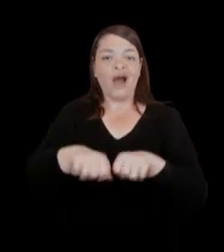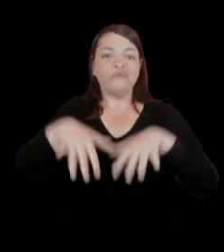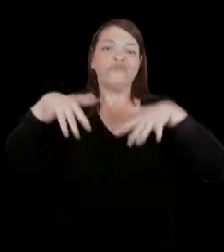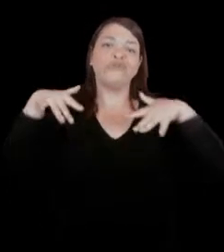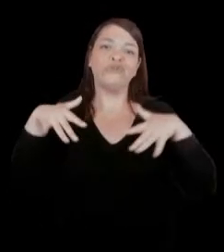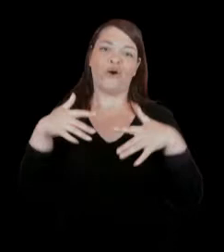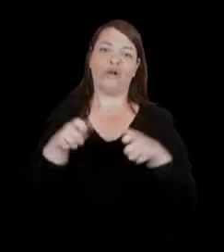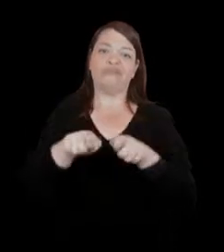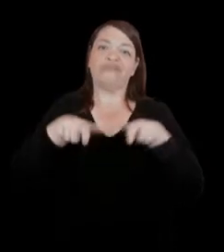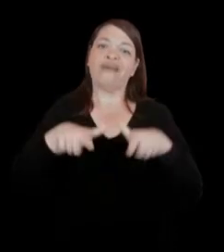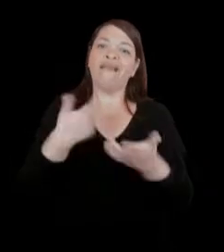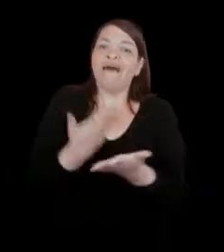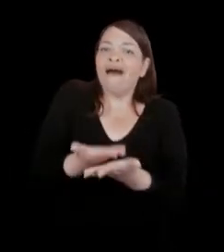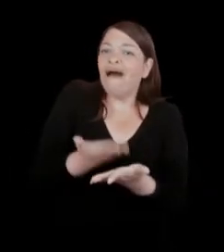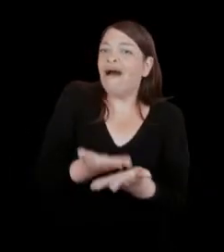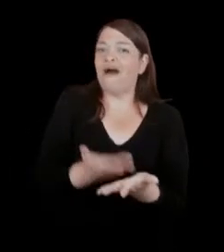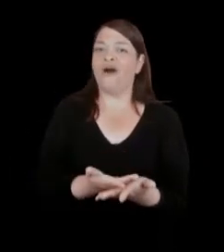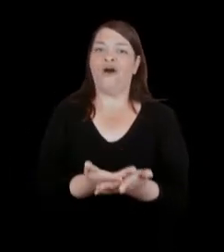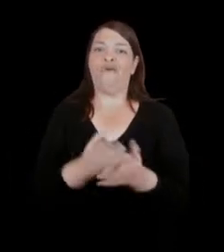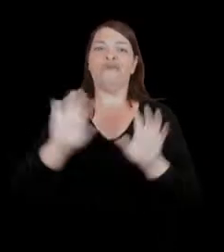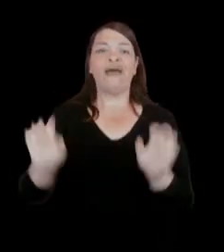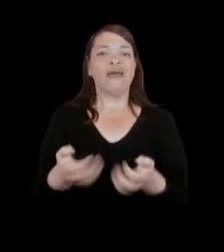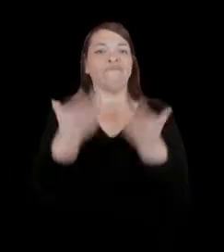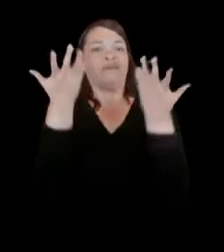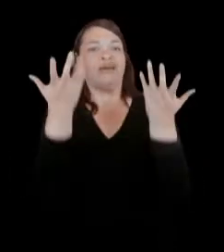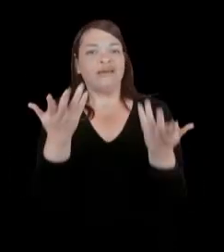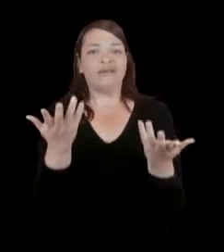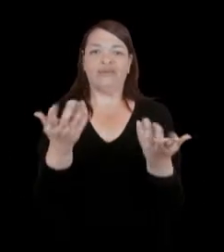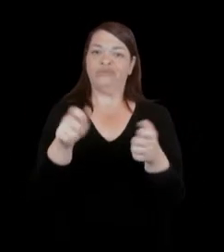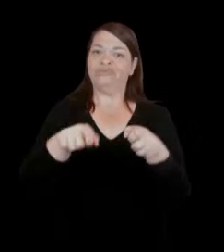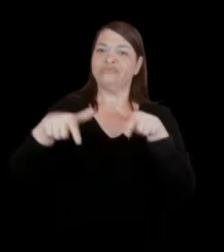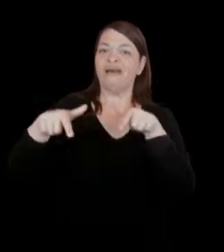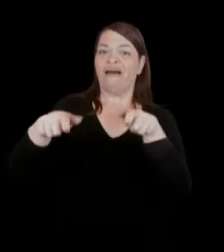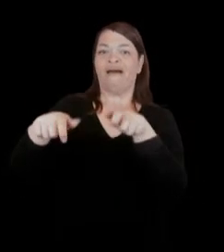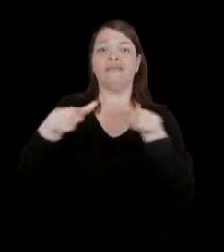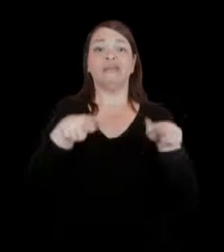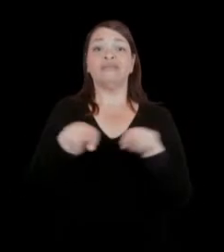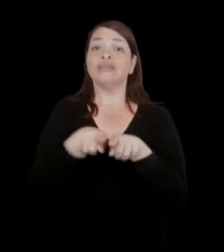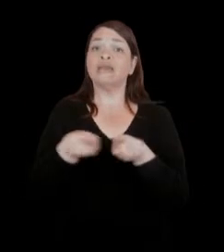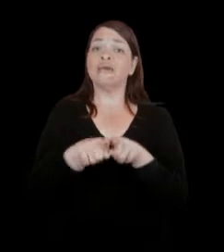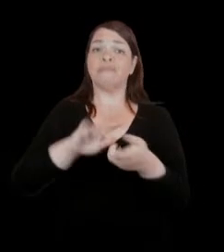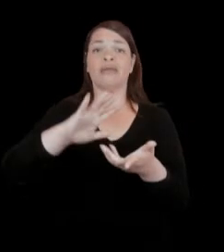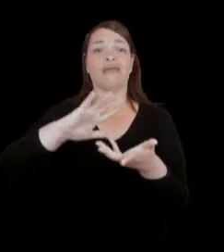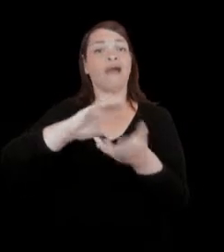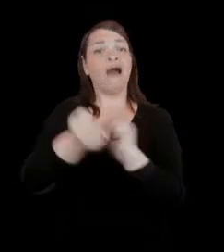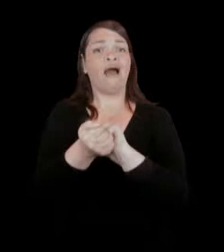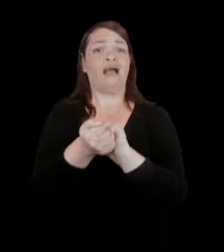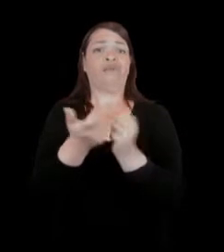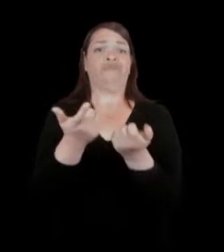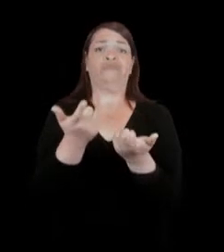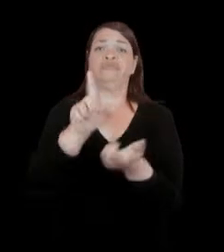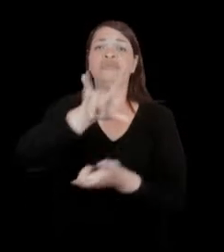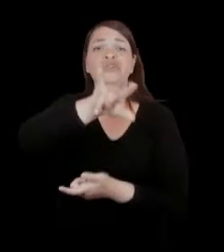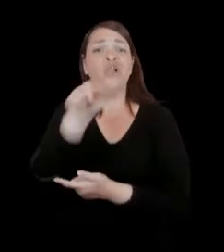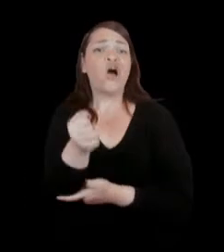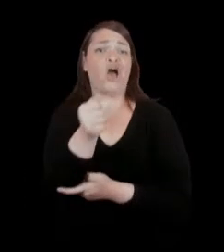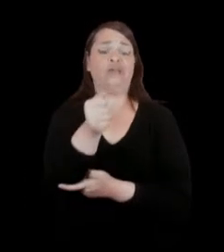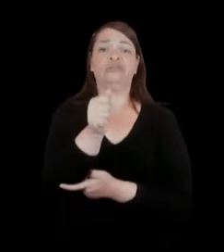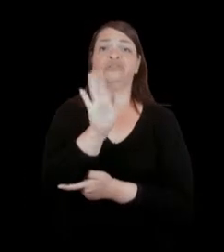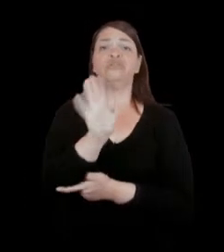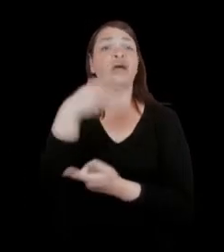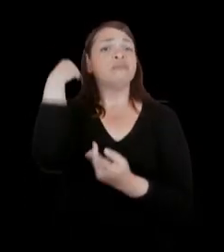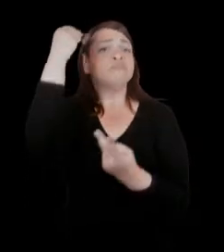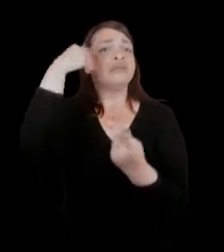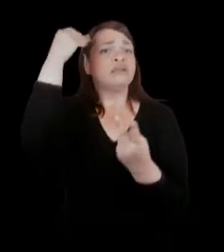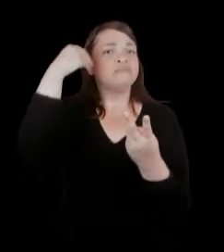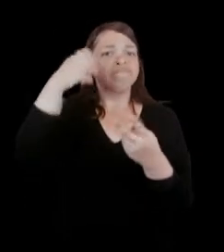salas de aula, salão de eventos, já tinha feito galerias de arte, lojas, cada uma